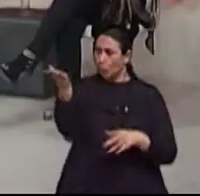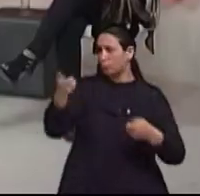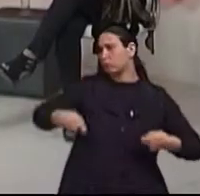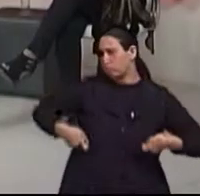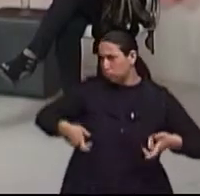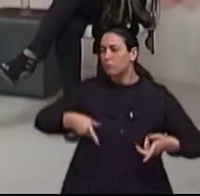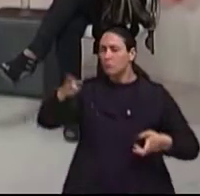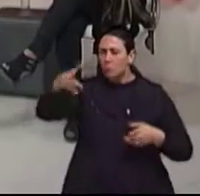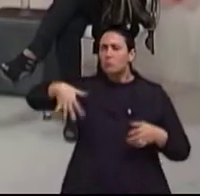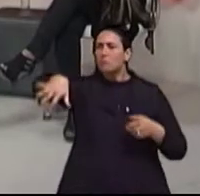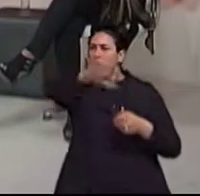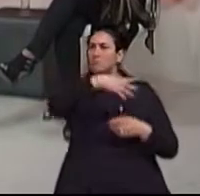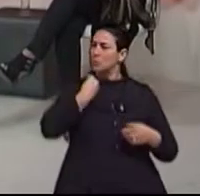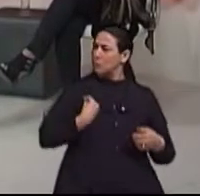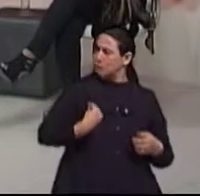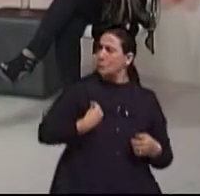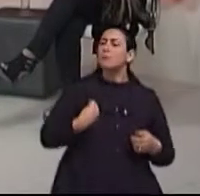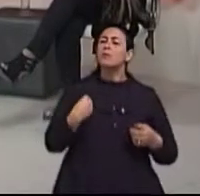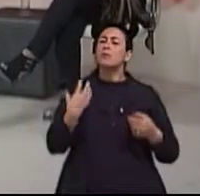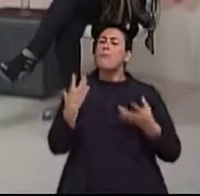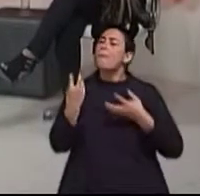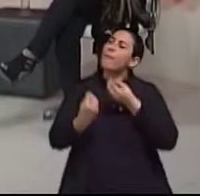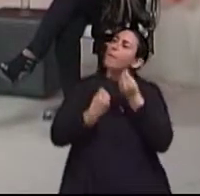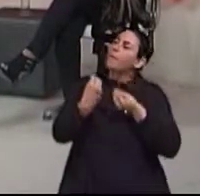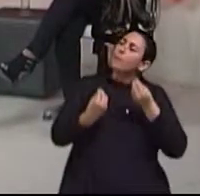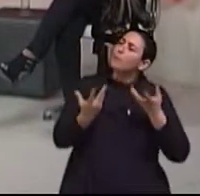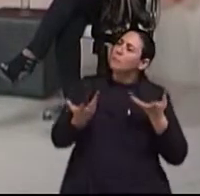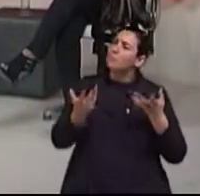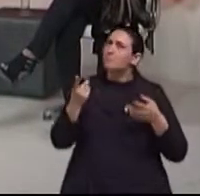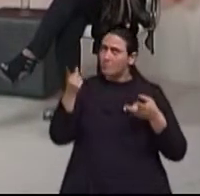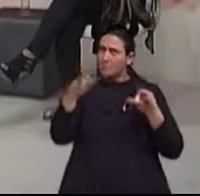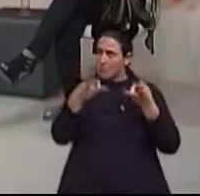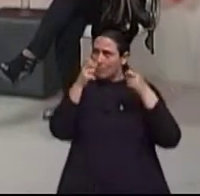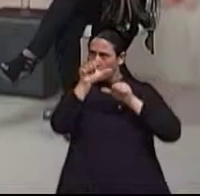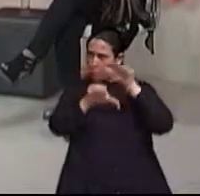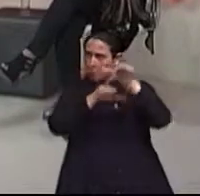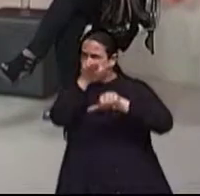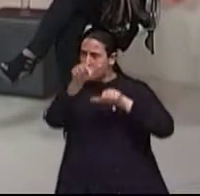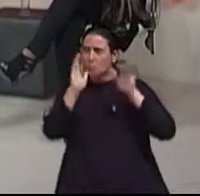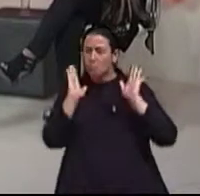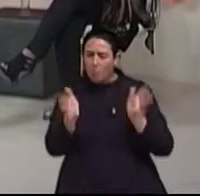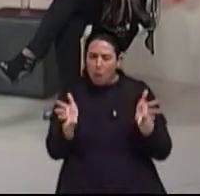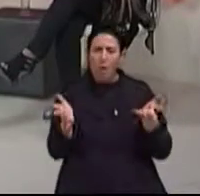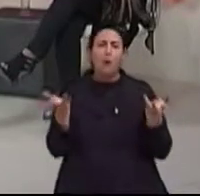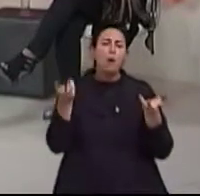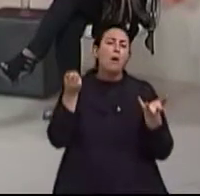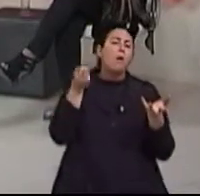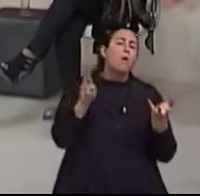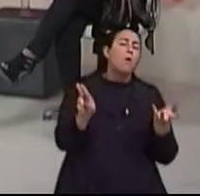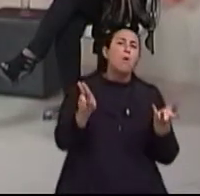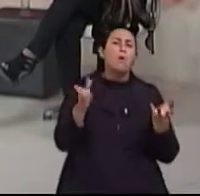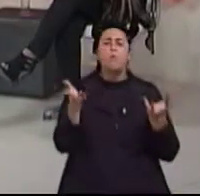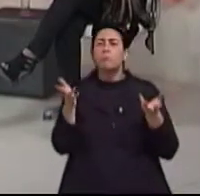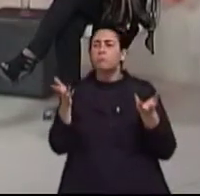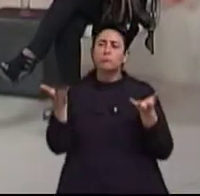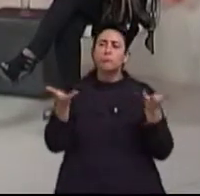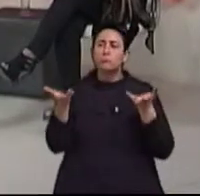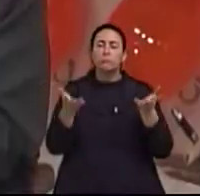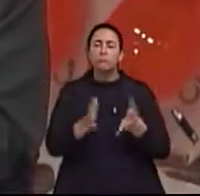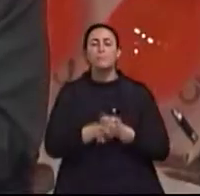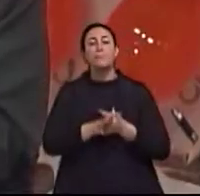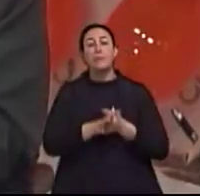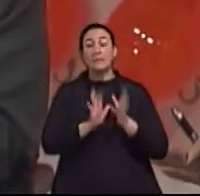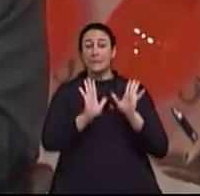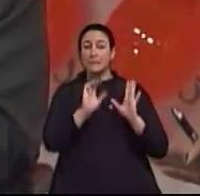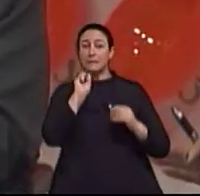as ruas, as conduções, já está começando essa mudança. Já é mais ou menos satisfatório? Se a gente olhar